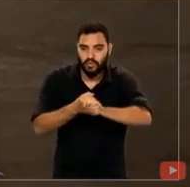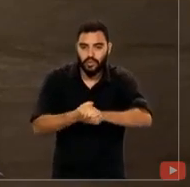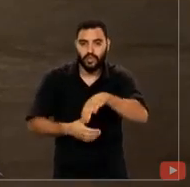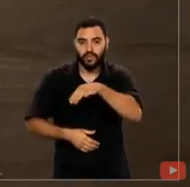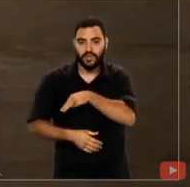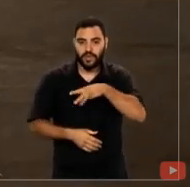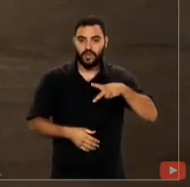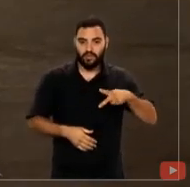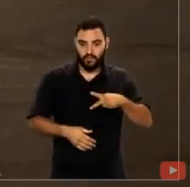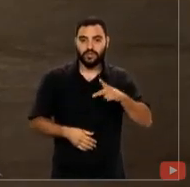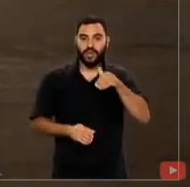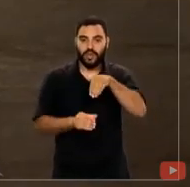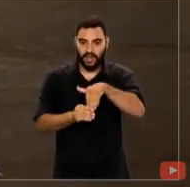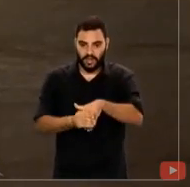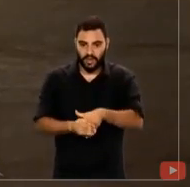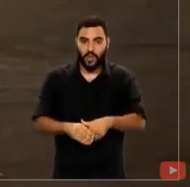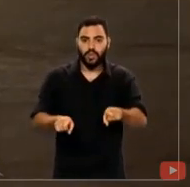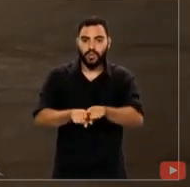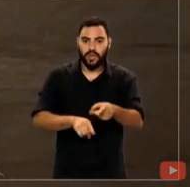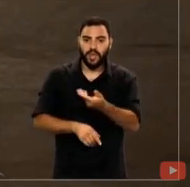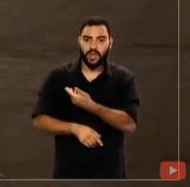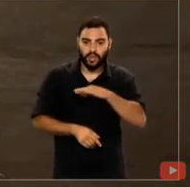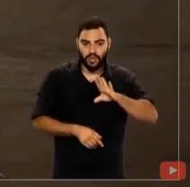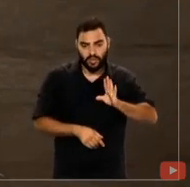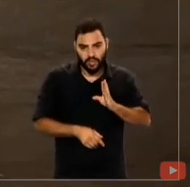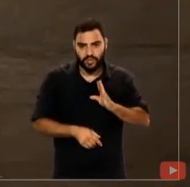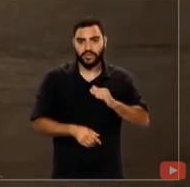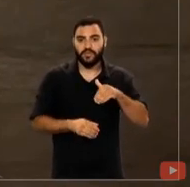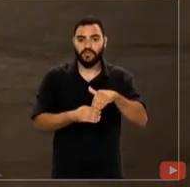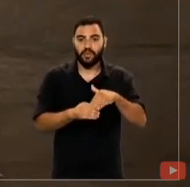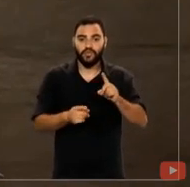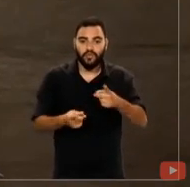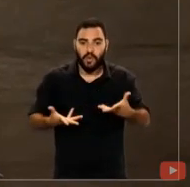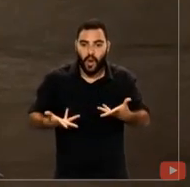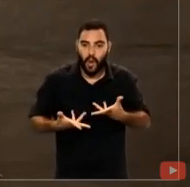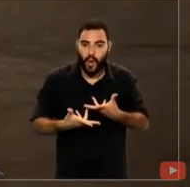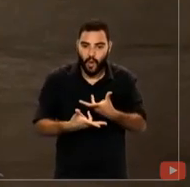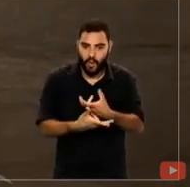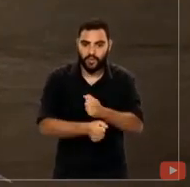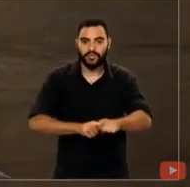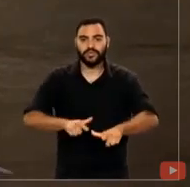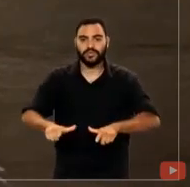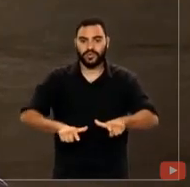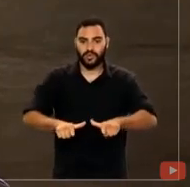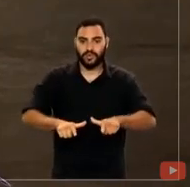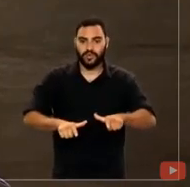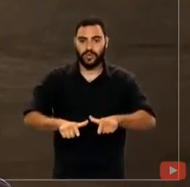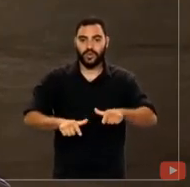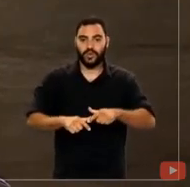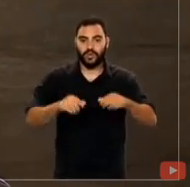Eleitoral, bem como nossos votos de uma excelente gestão à frente do Tribunal Superior